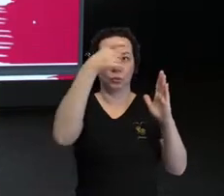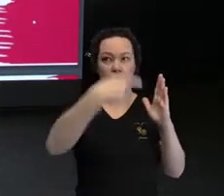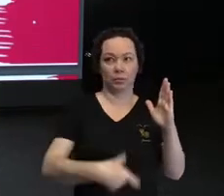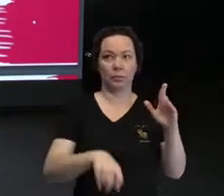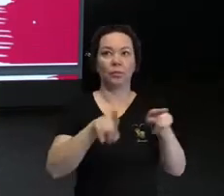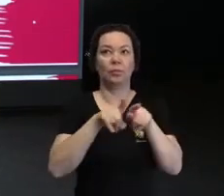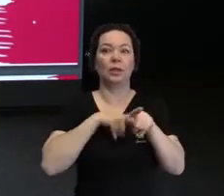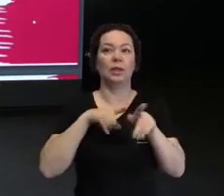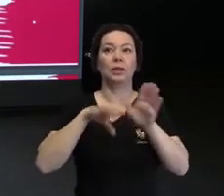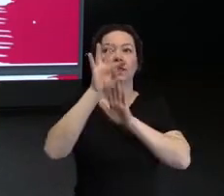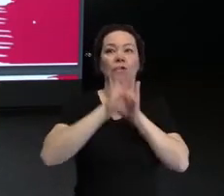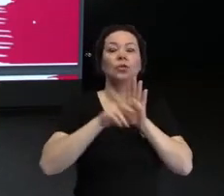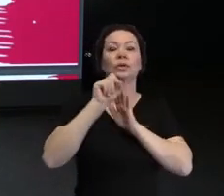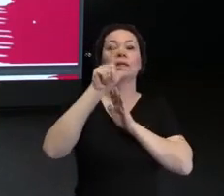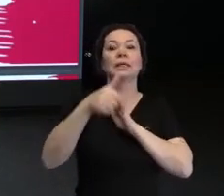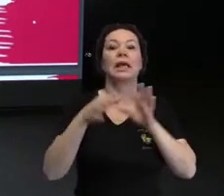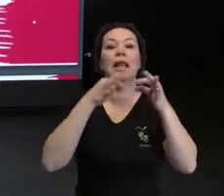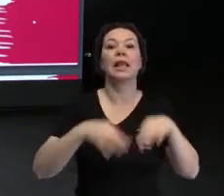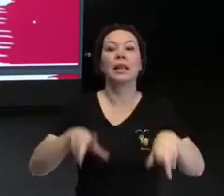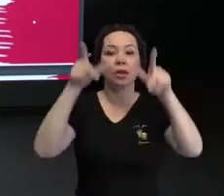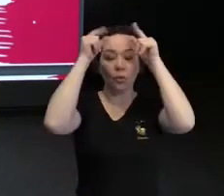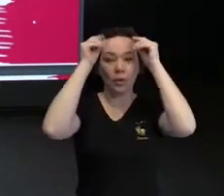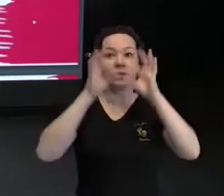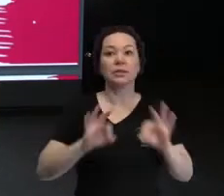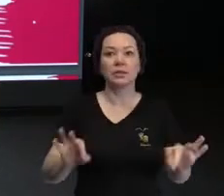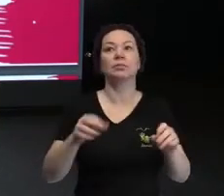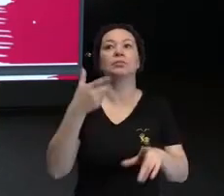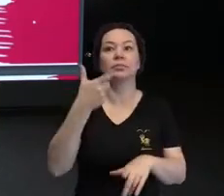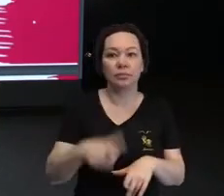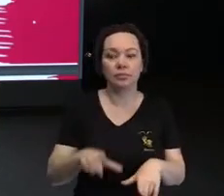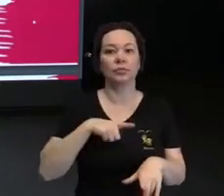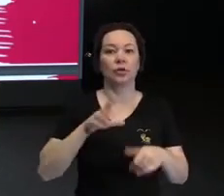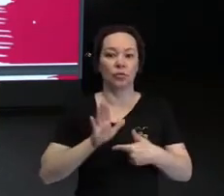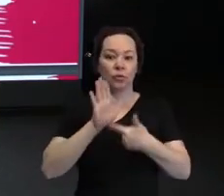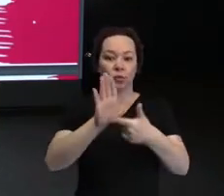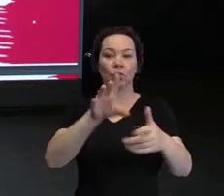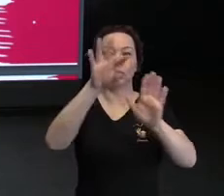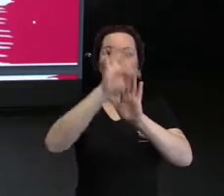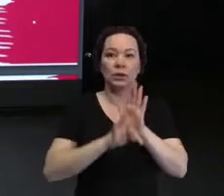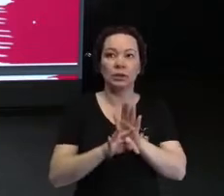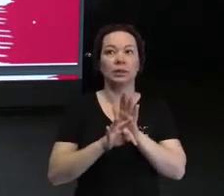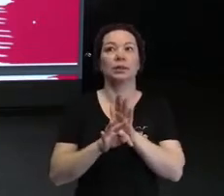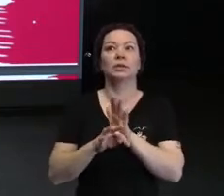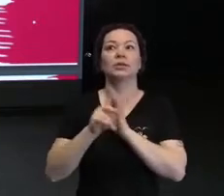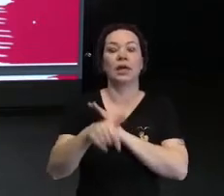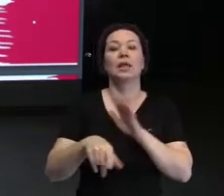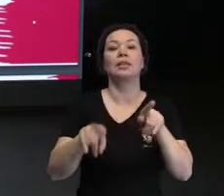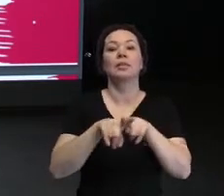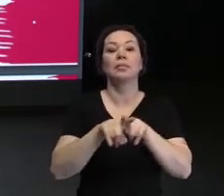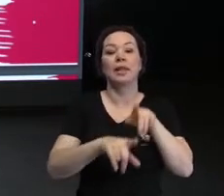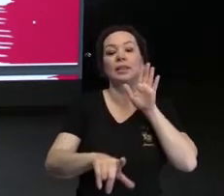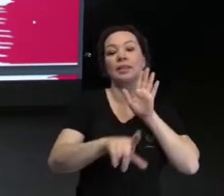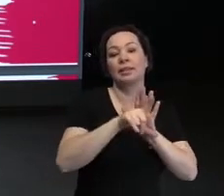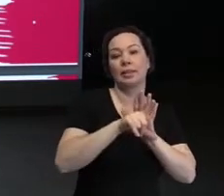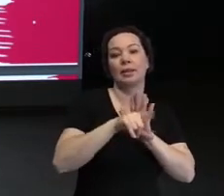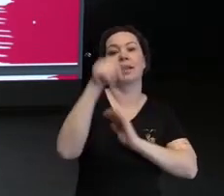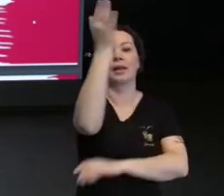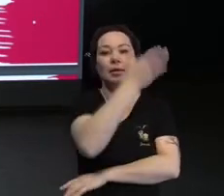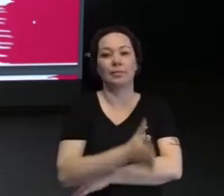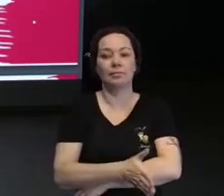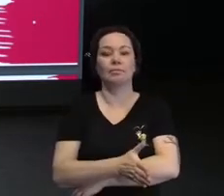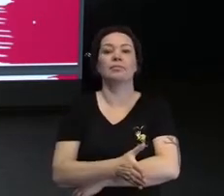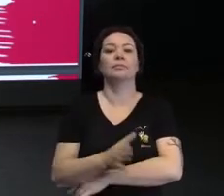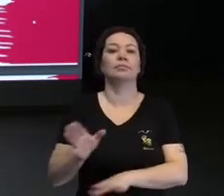tenho também o que é linguagem simples. E que, de novo, eu peguei esse texto, que eu vou ler pra vocês, da LBI, ou seja, da Lei Brasileira de